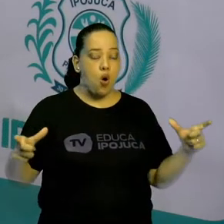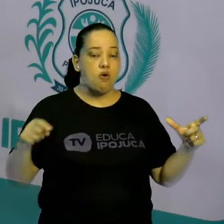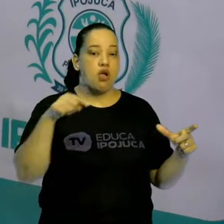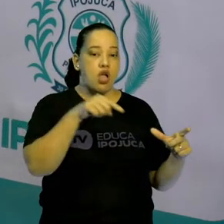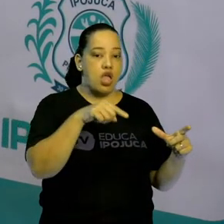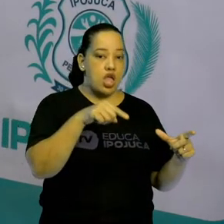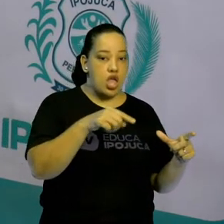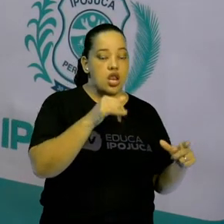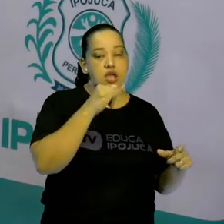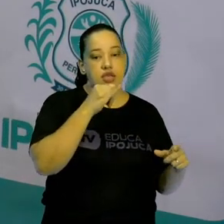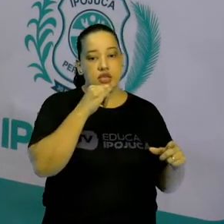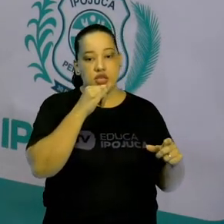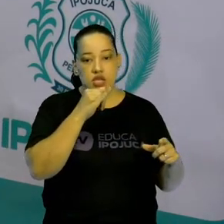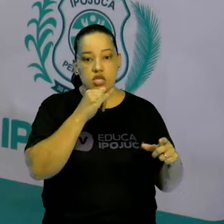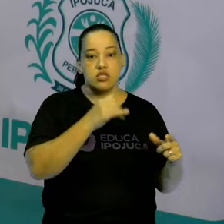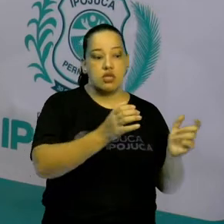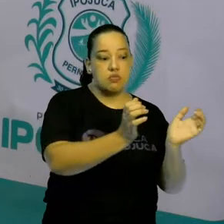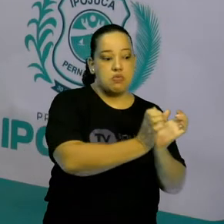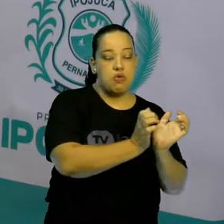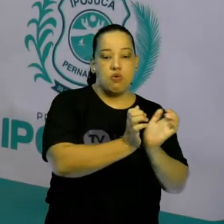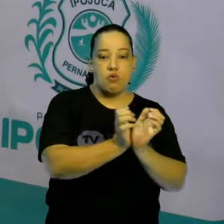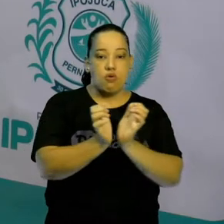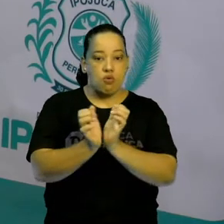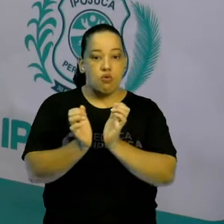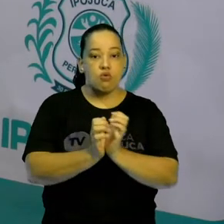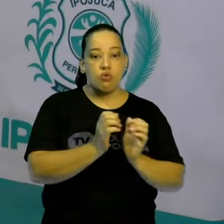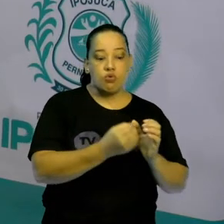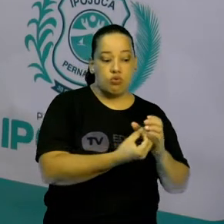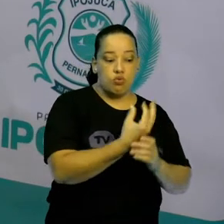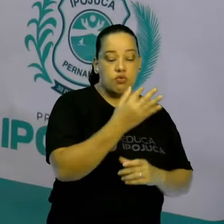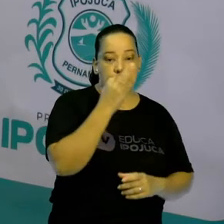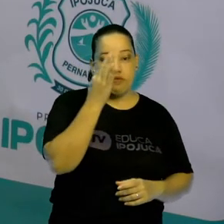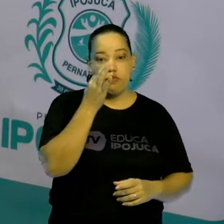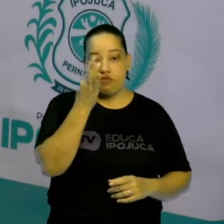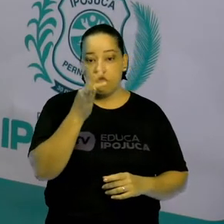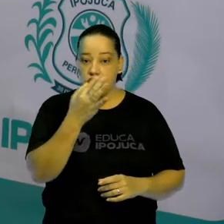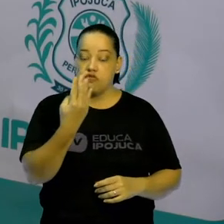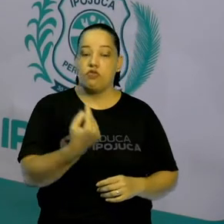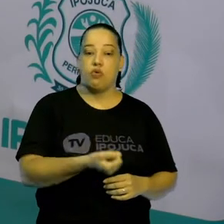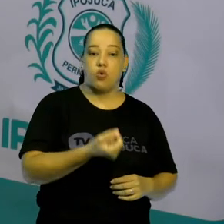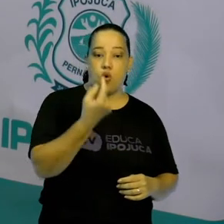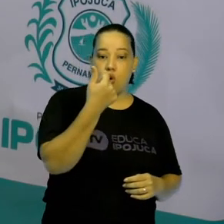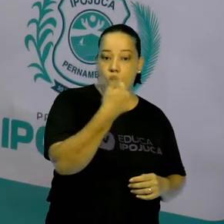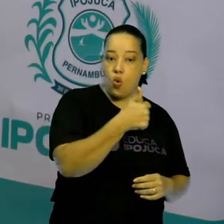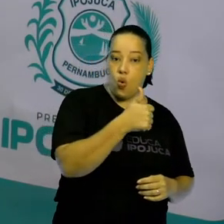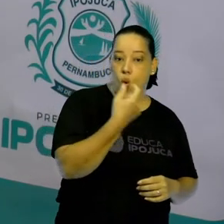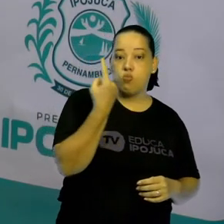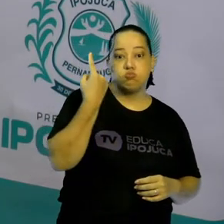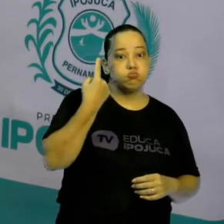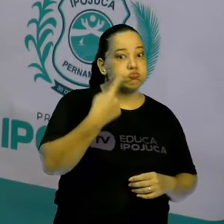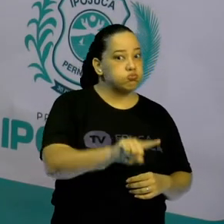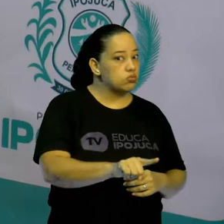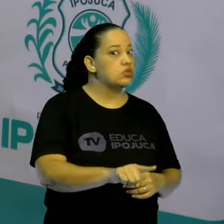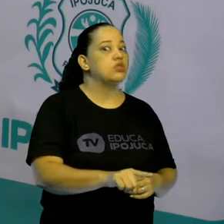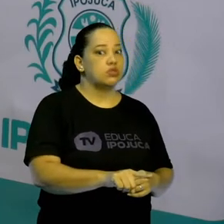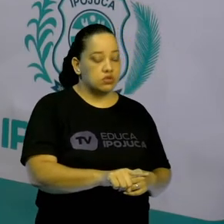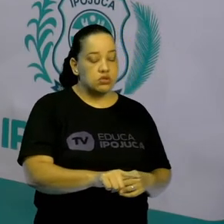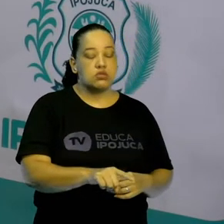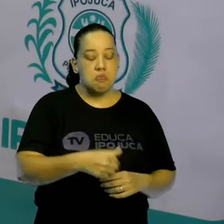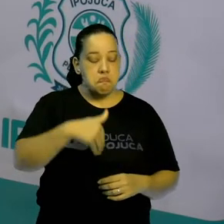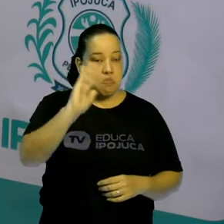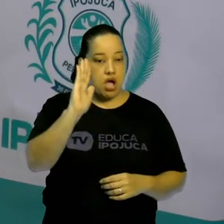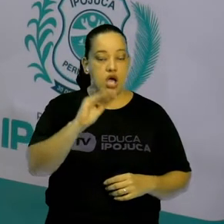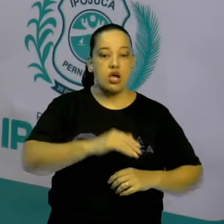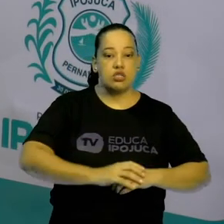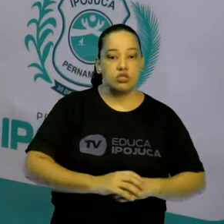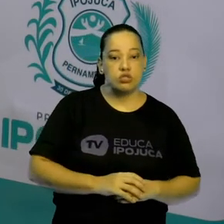11 mil espécies de plantas nativas e mais de 4.400 espécies endêmicas. O significa isso, professora,